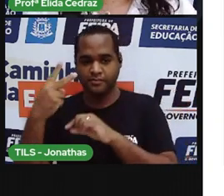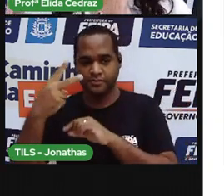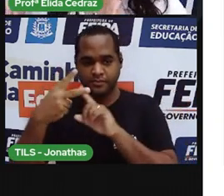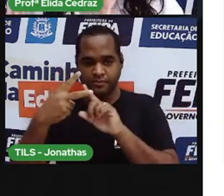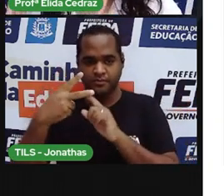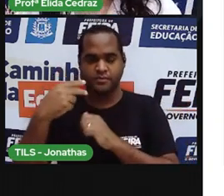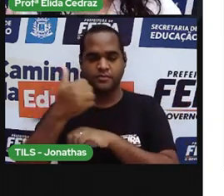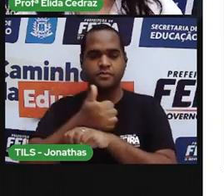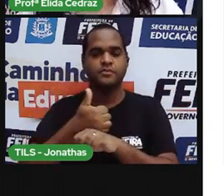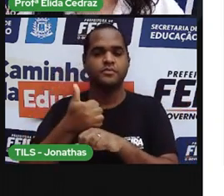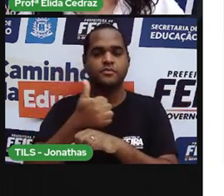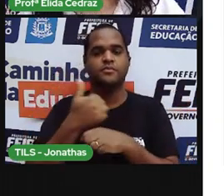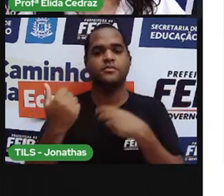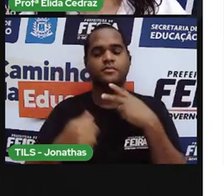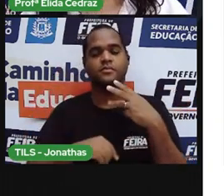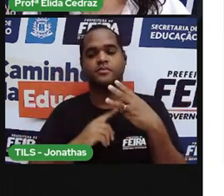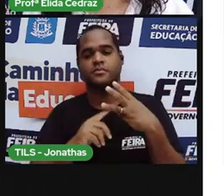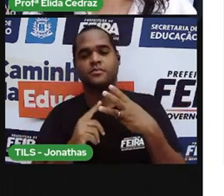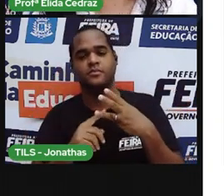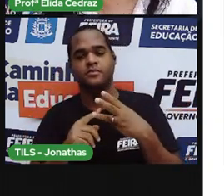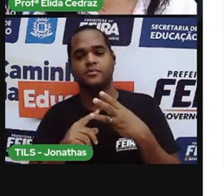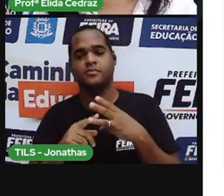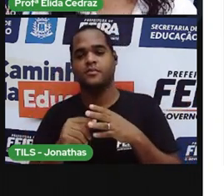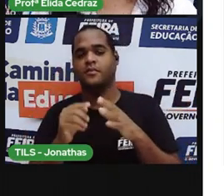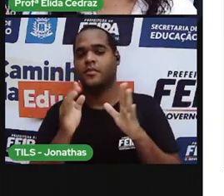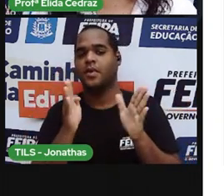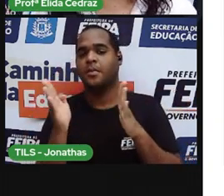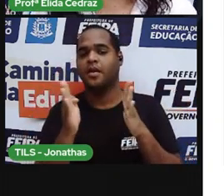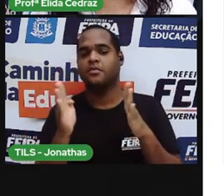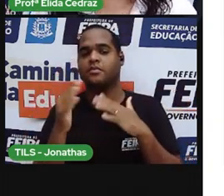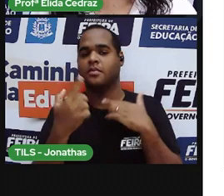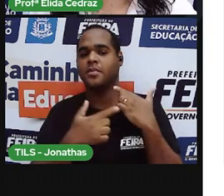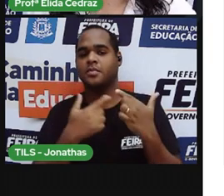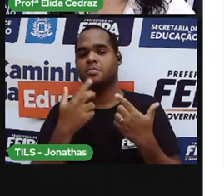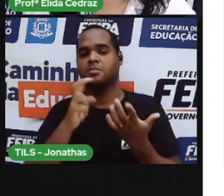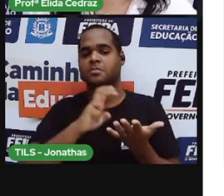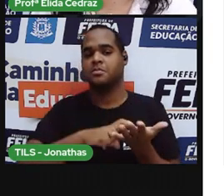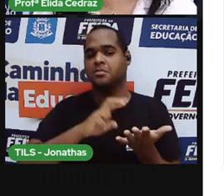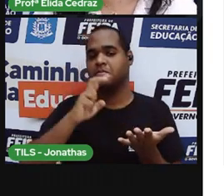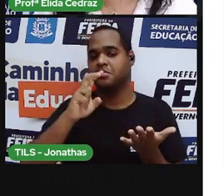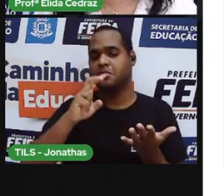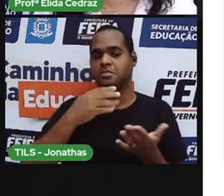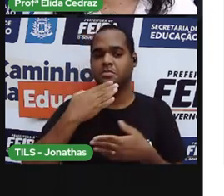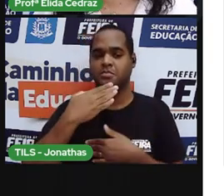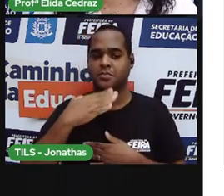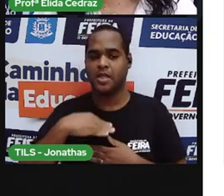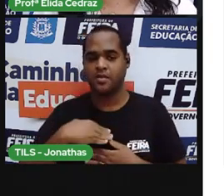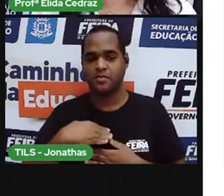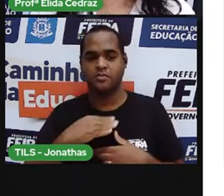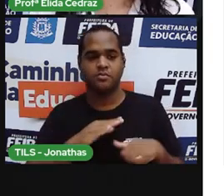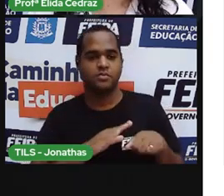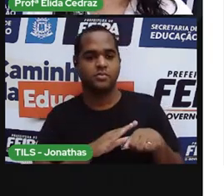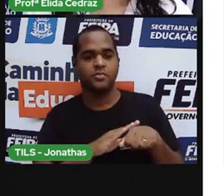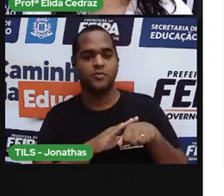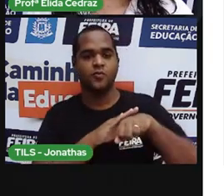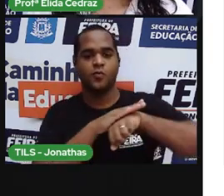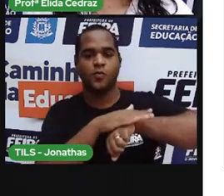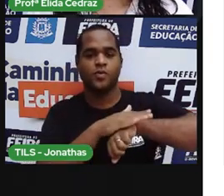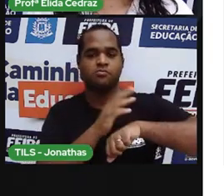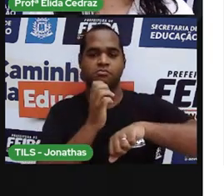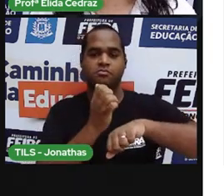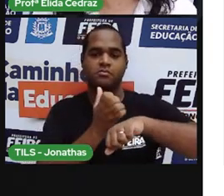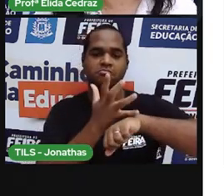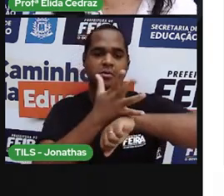e a terceira e última coluna é o período do trabalho. Se trabalha pela manhã, se trabalha pela